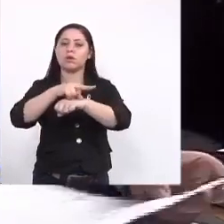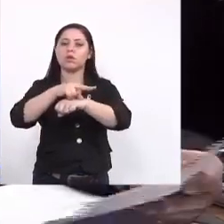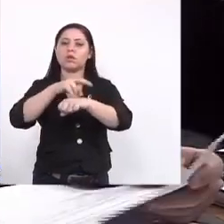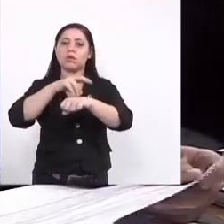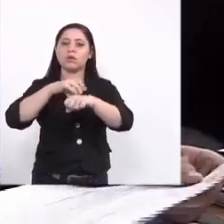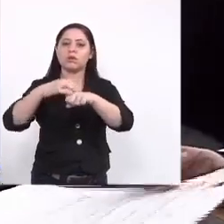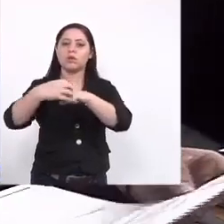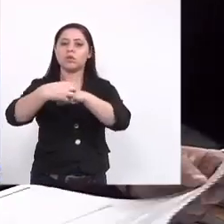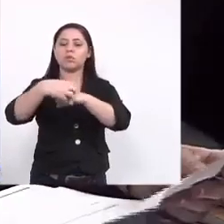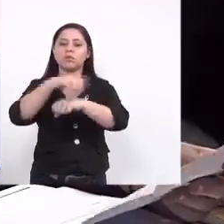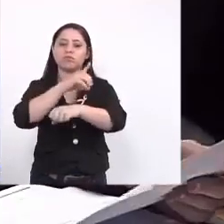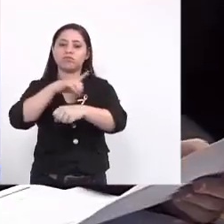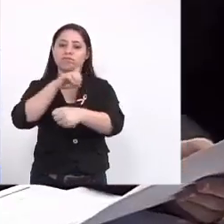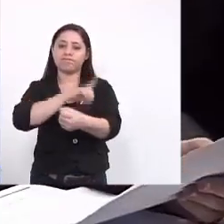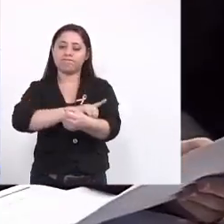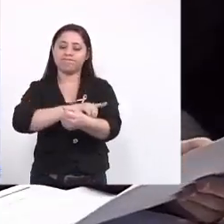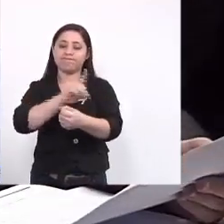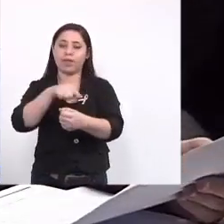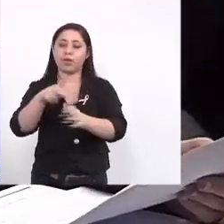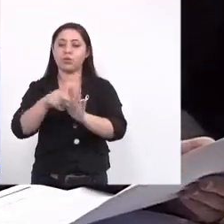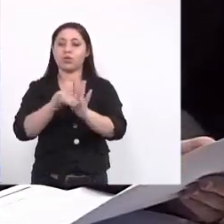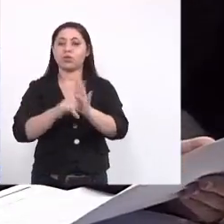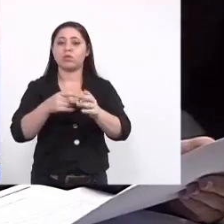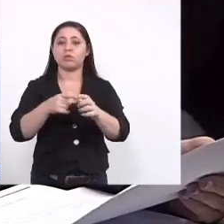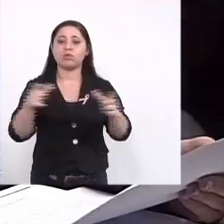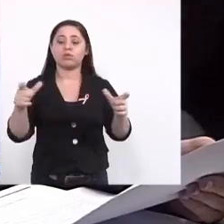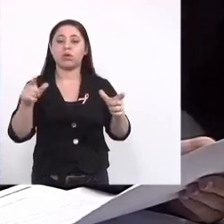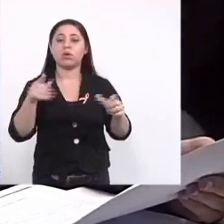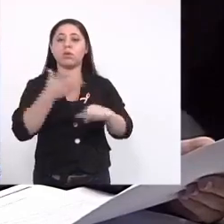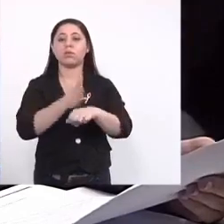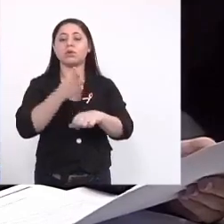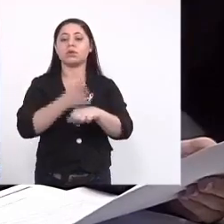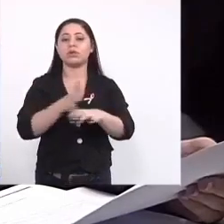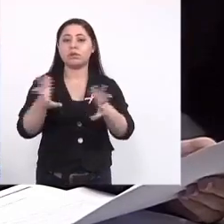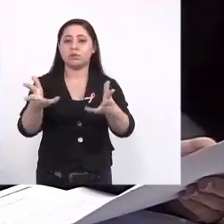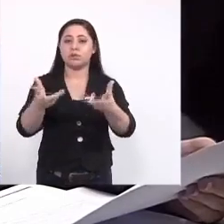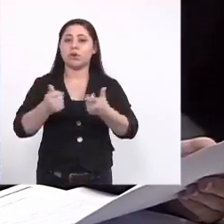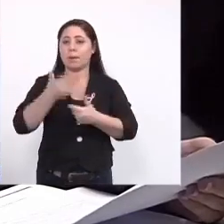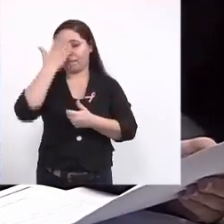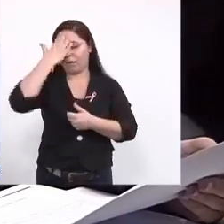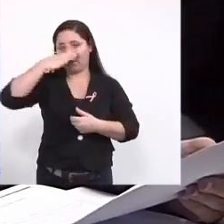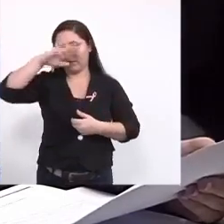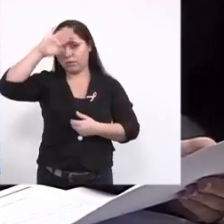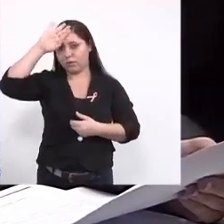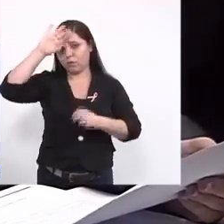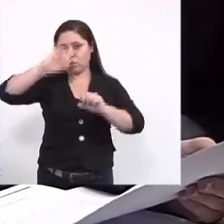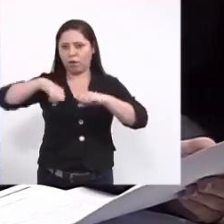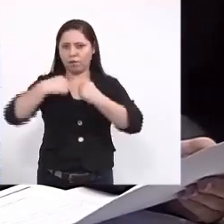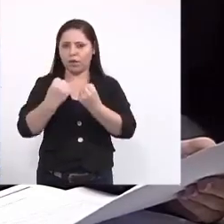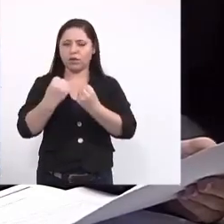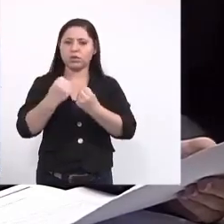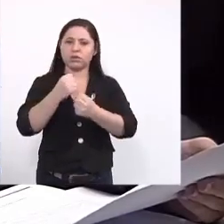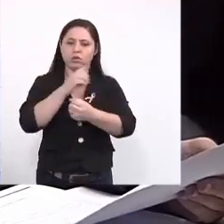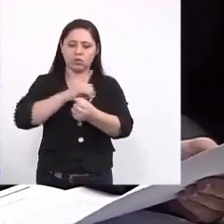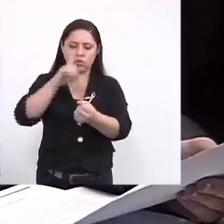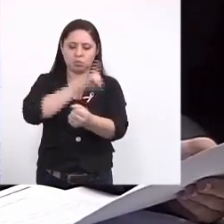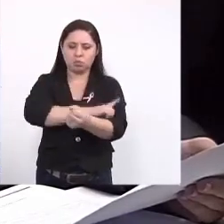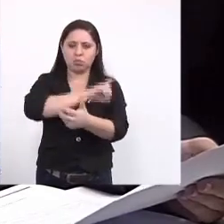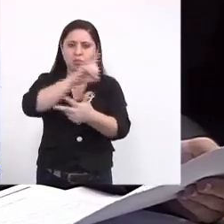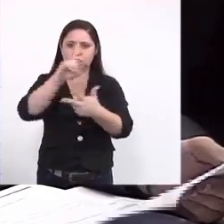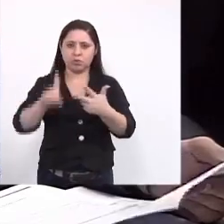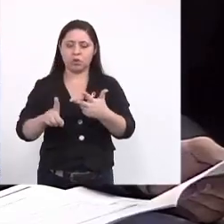perspectiva deste projeto é de ampliar a capacidade de profissionais de enfermagem no enfrentamento dessas principais